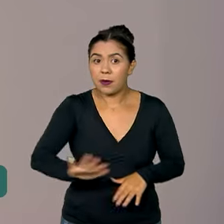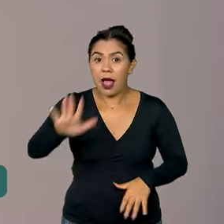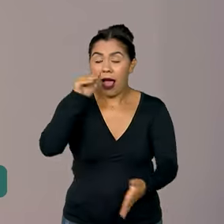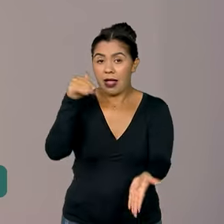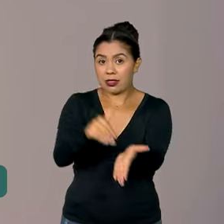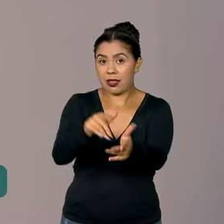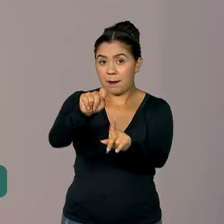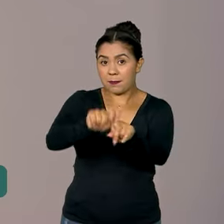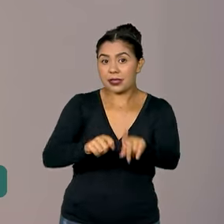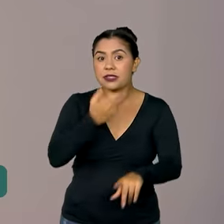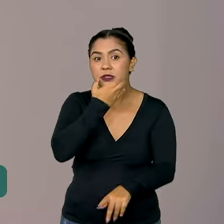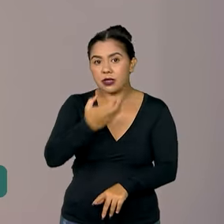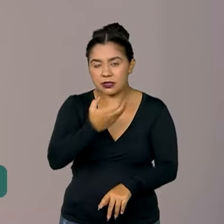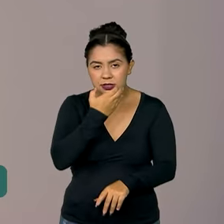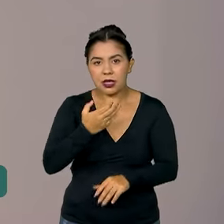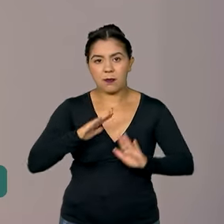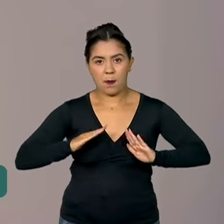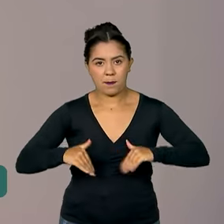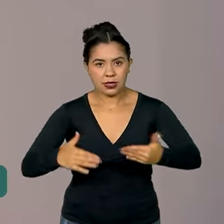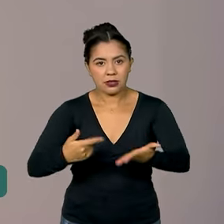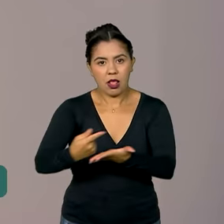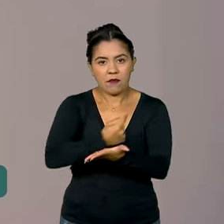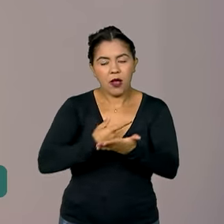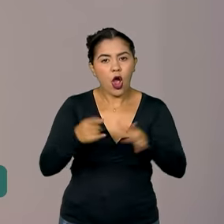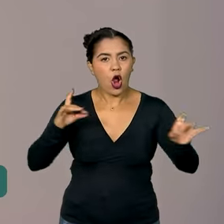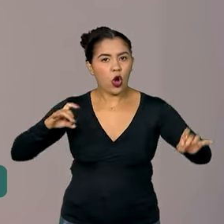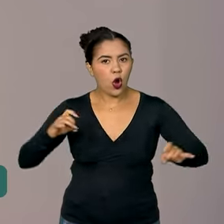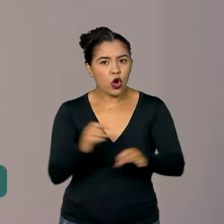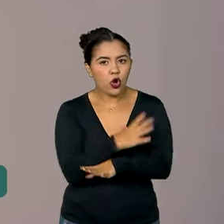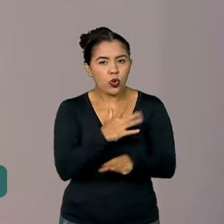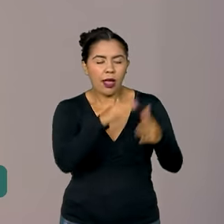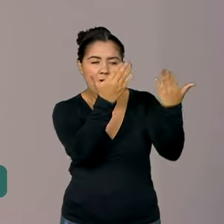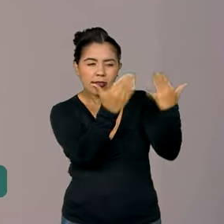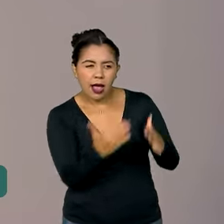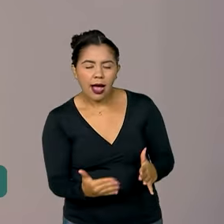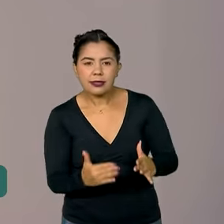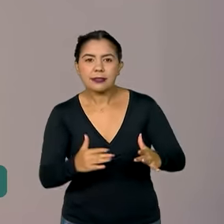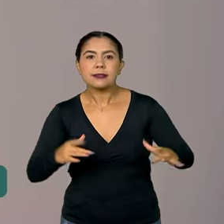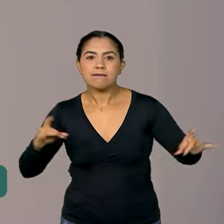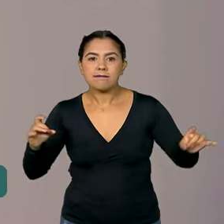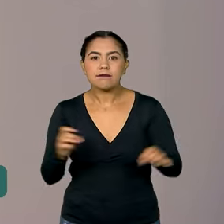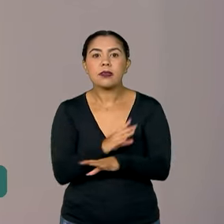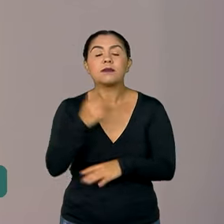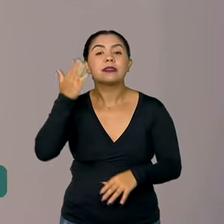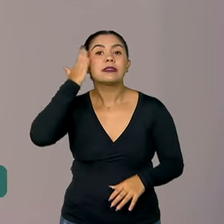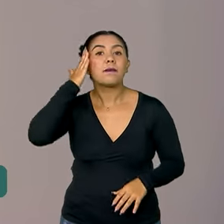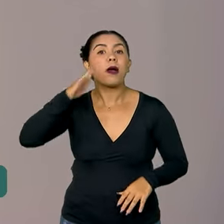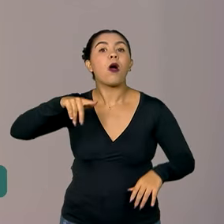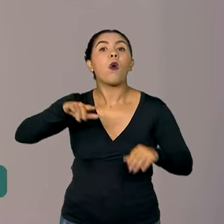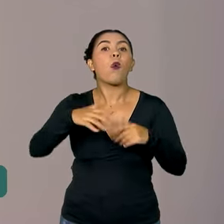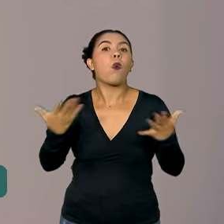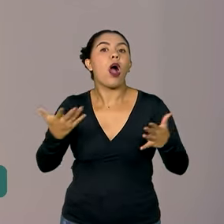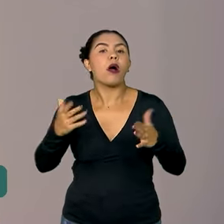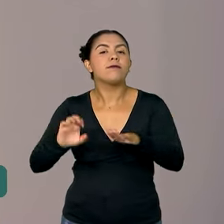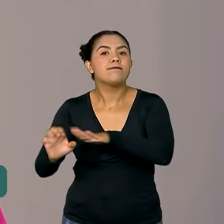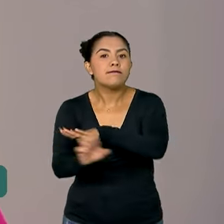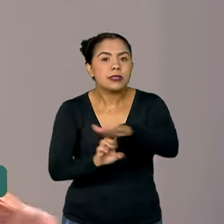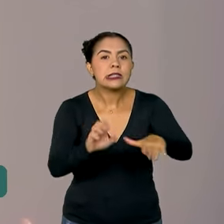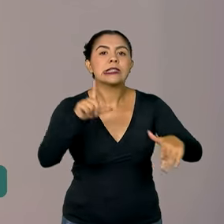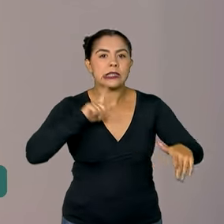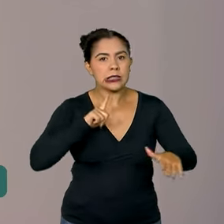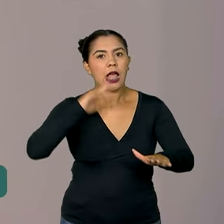Fazenda deve concluir esse processo de análise definitiva para verificar quais empresas de apostas cumprem